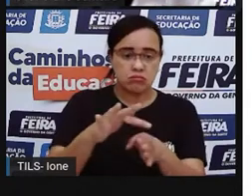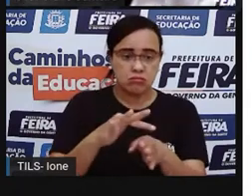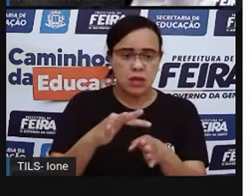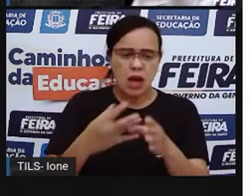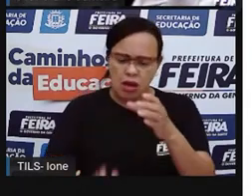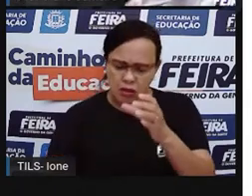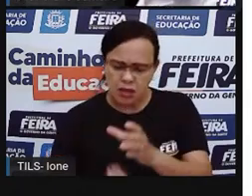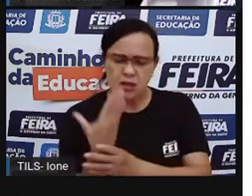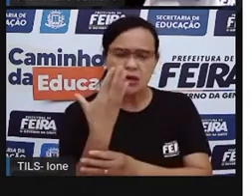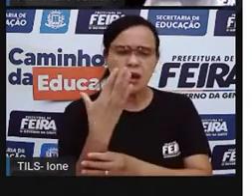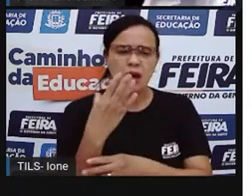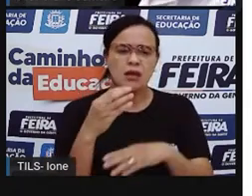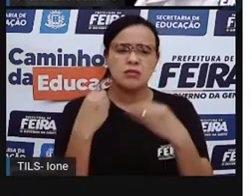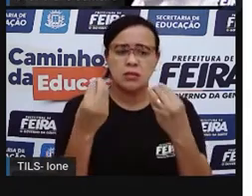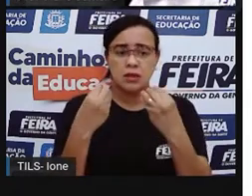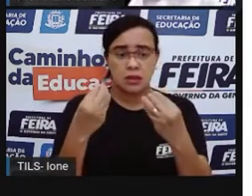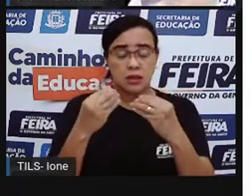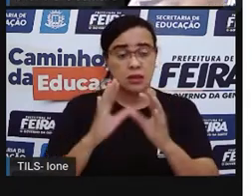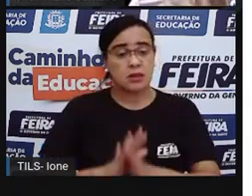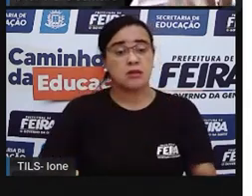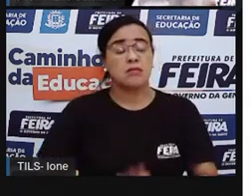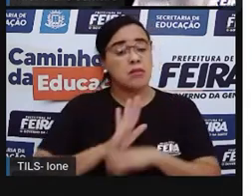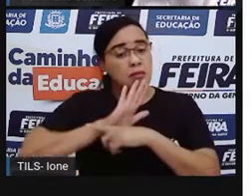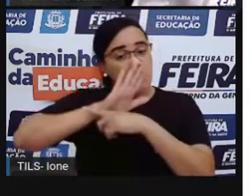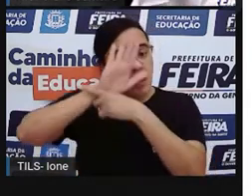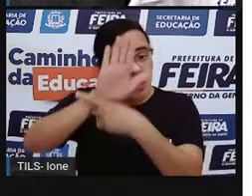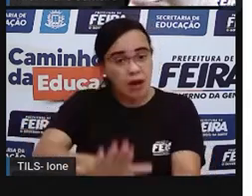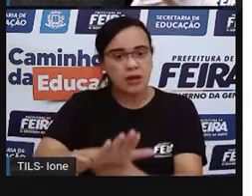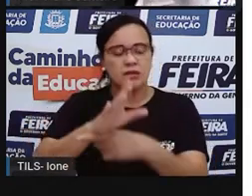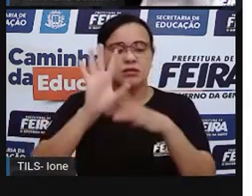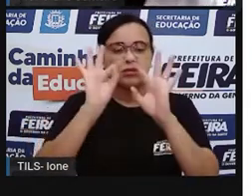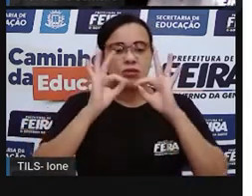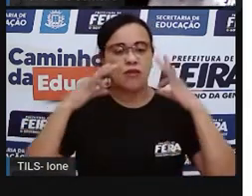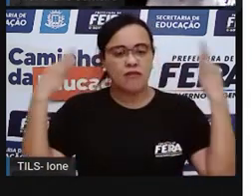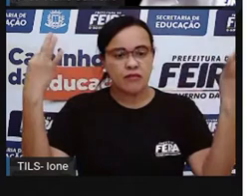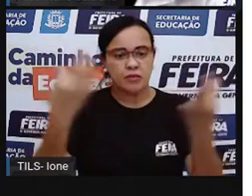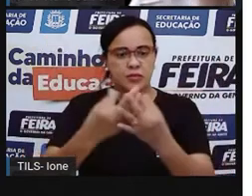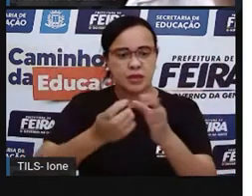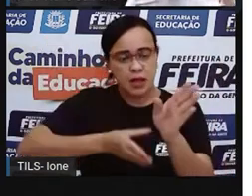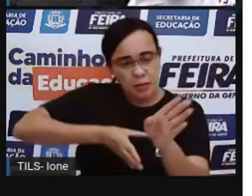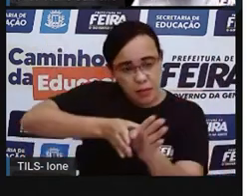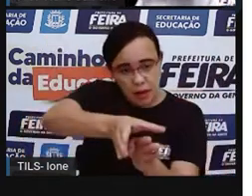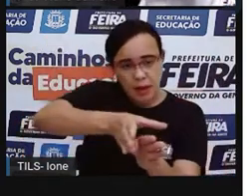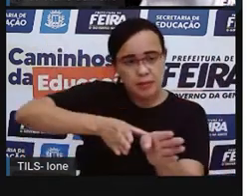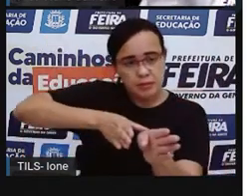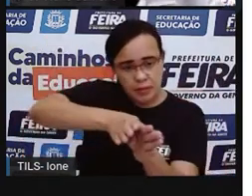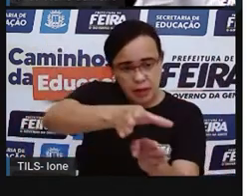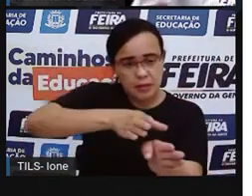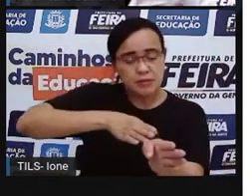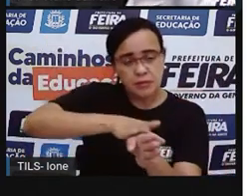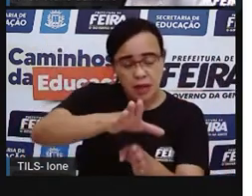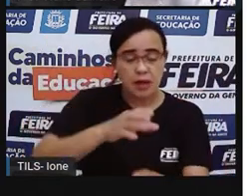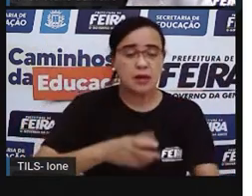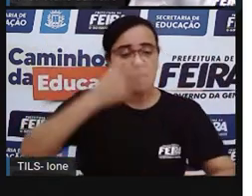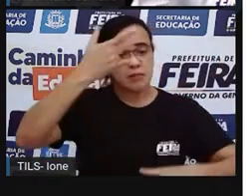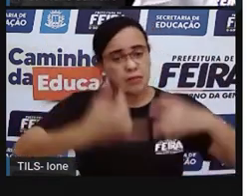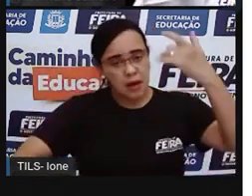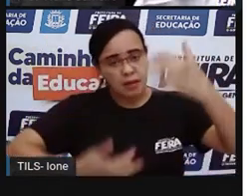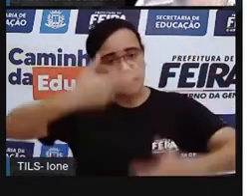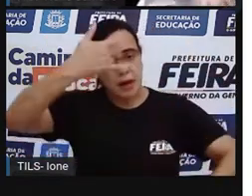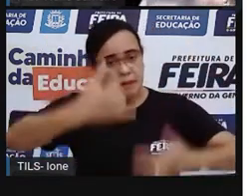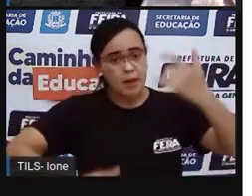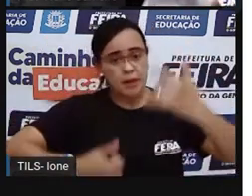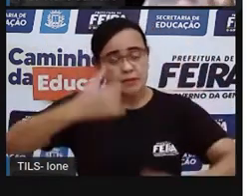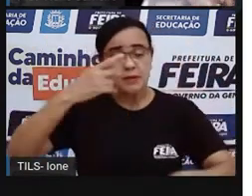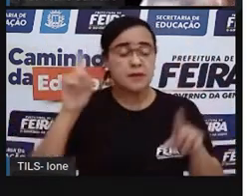cuidarem bem das suas crianças, né? Então, ele foi feito pra orientar o papai e a mamãe que, às vezes, tem dificuldade, né?